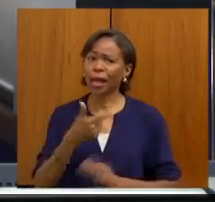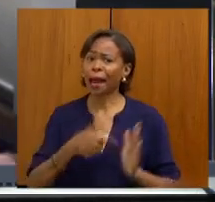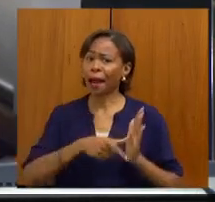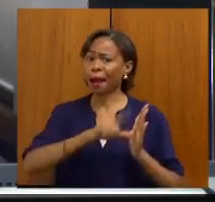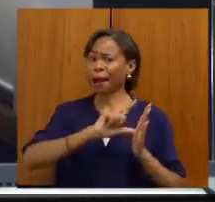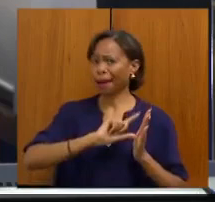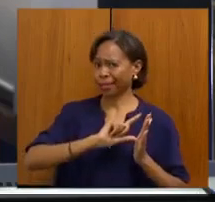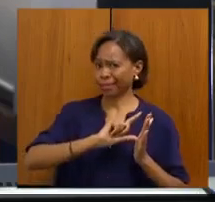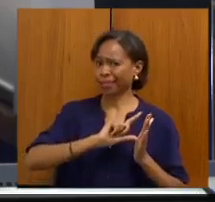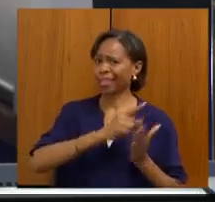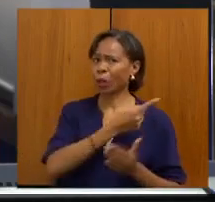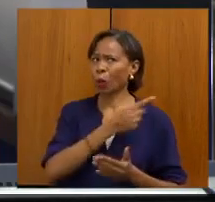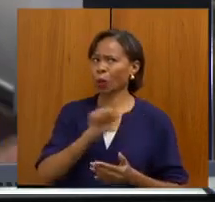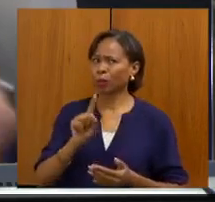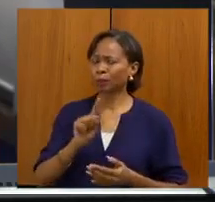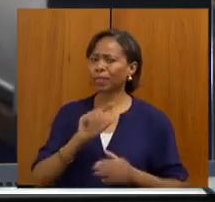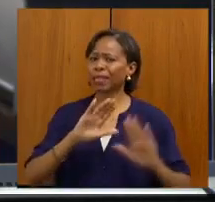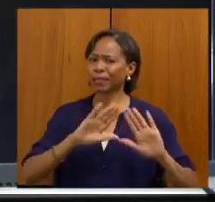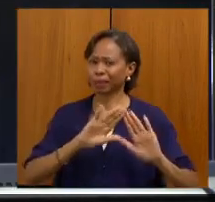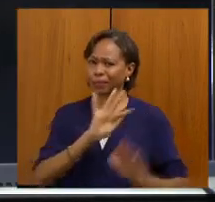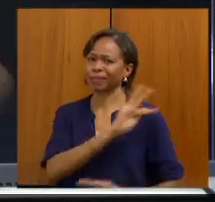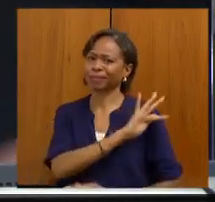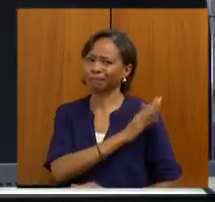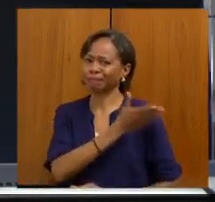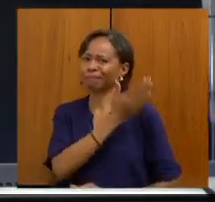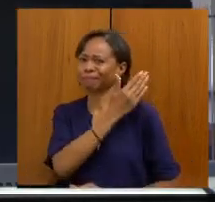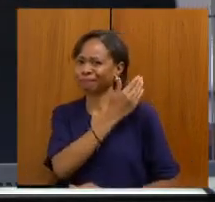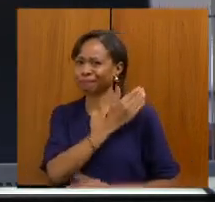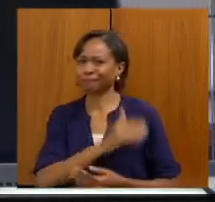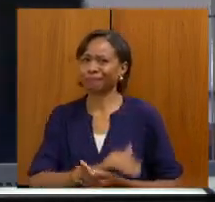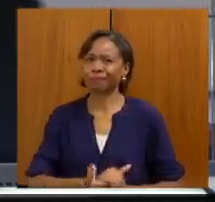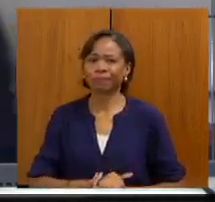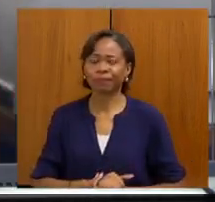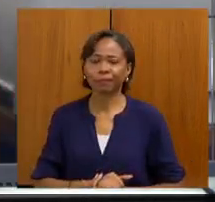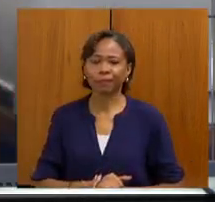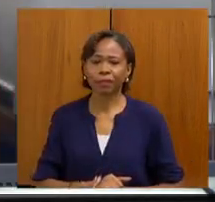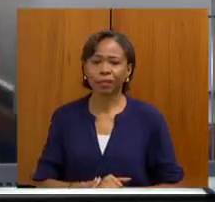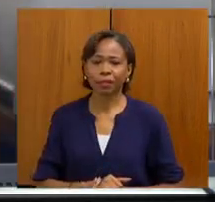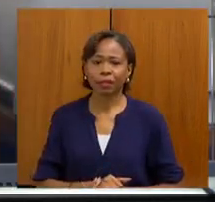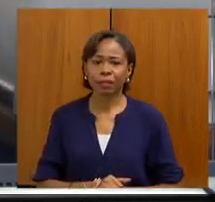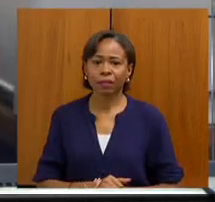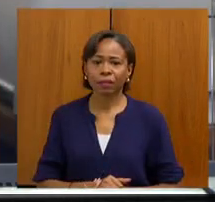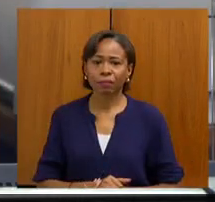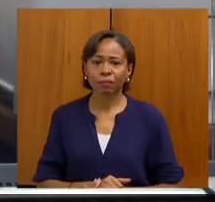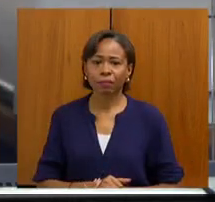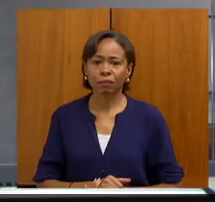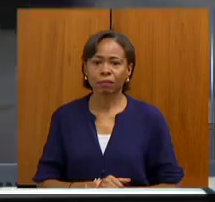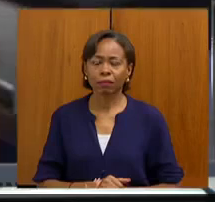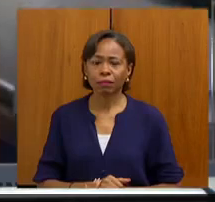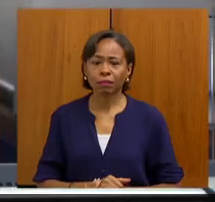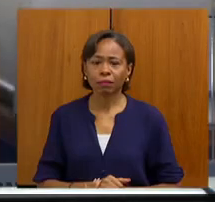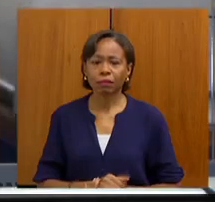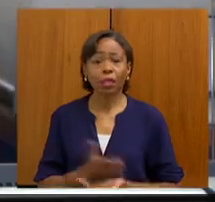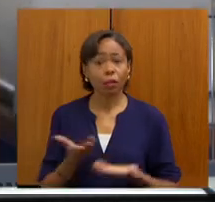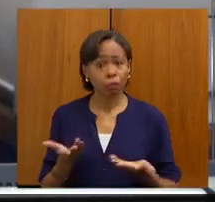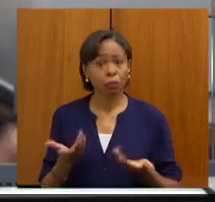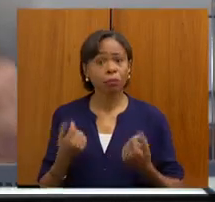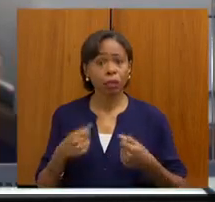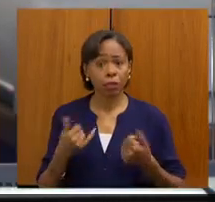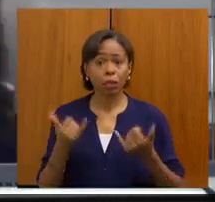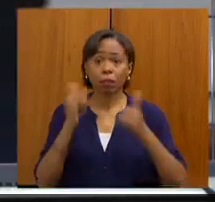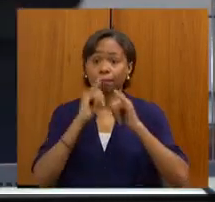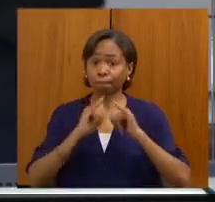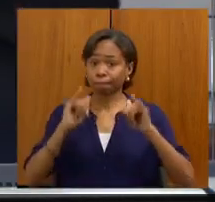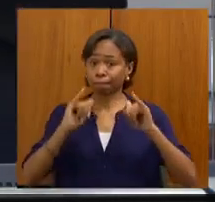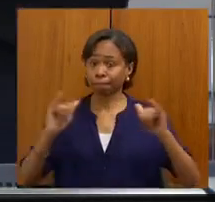Fiscaliza. Pode passar, por favor. Então, para iniciar, sempre a gente tem que prestar conta também, dizer que o ano...